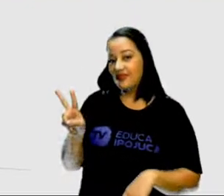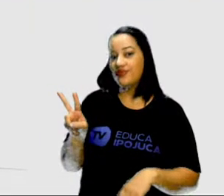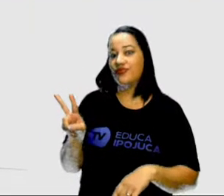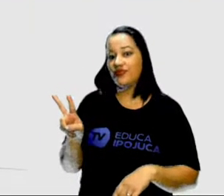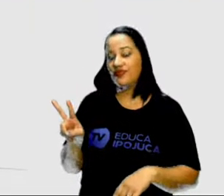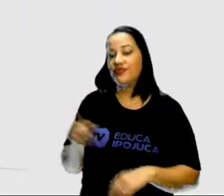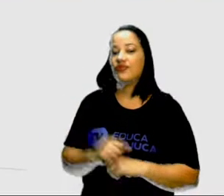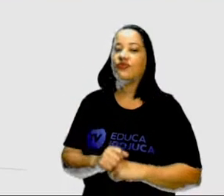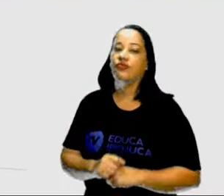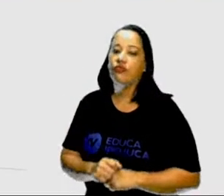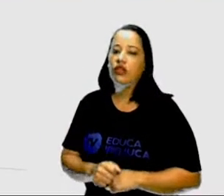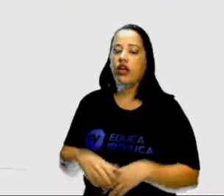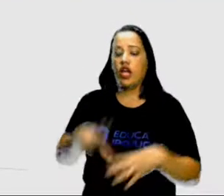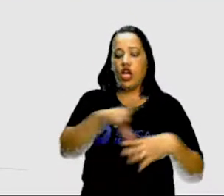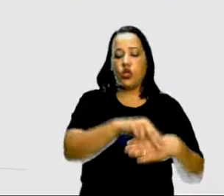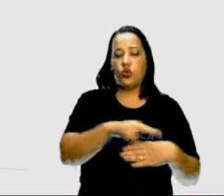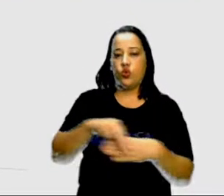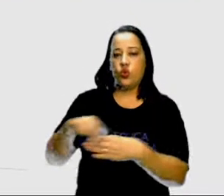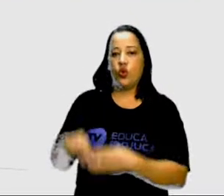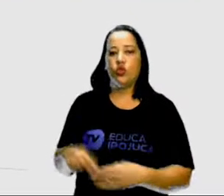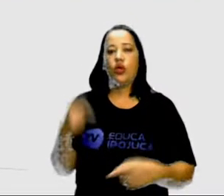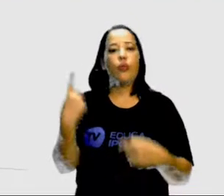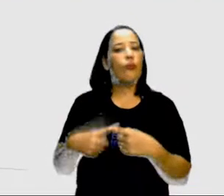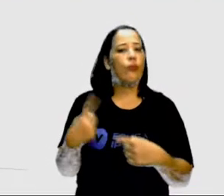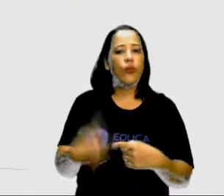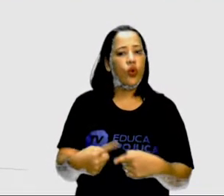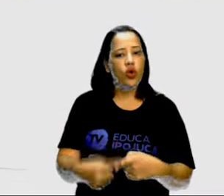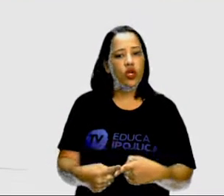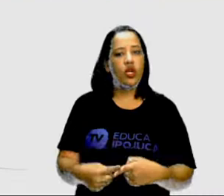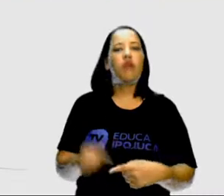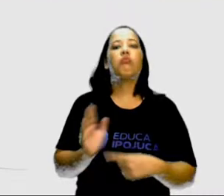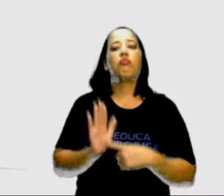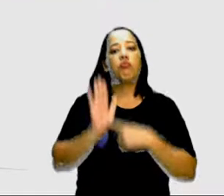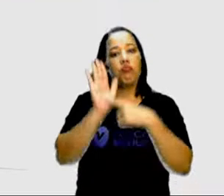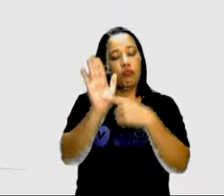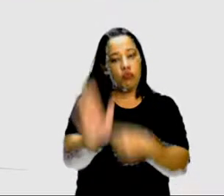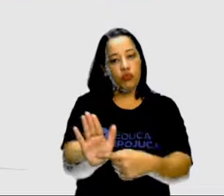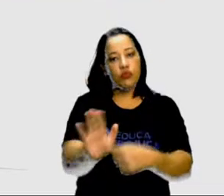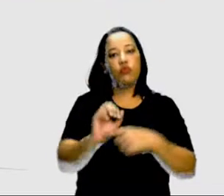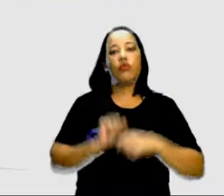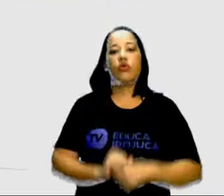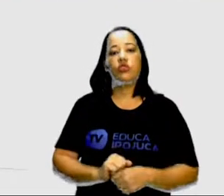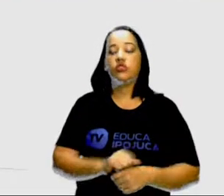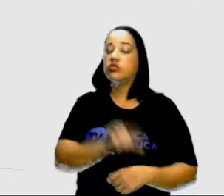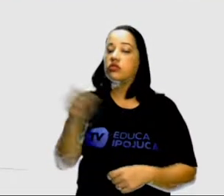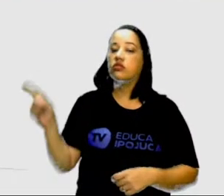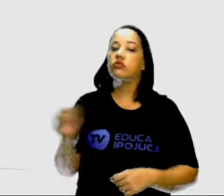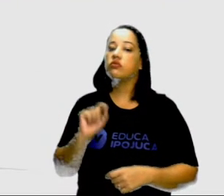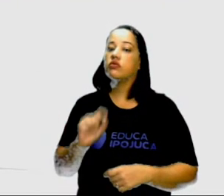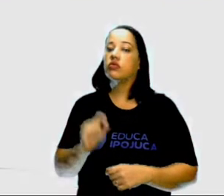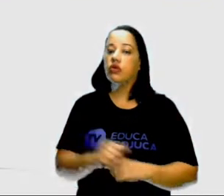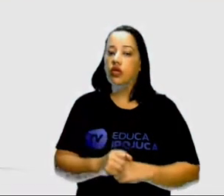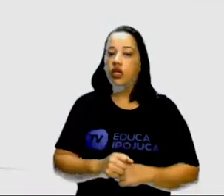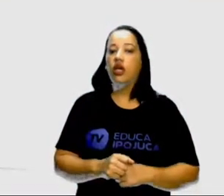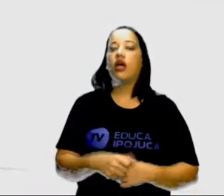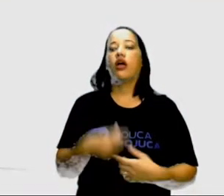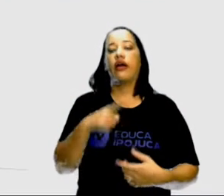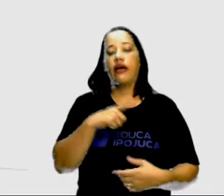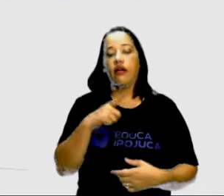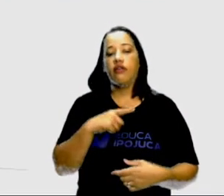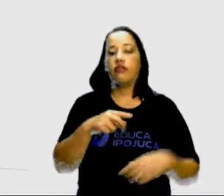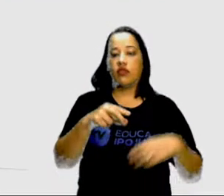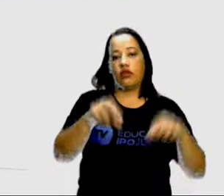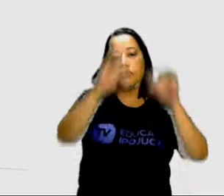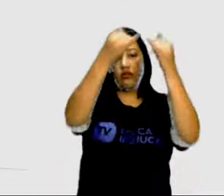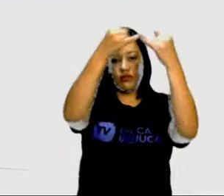por que da literatura de cordel? Porque geralmente ela fica exposta nessa fase, nessa forma de pendurada no cordãozinho